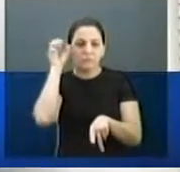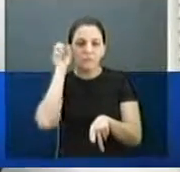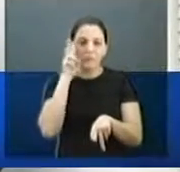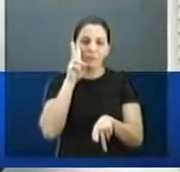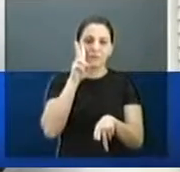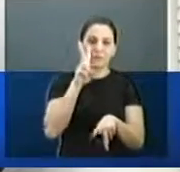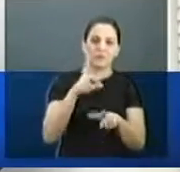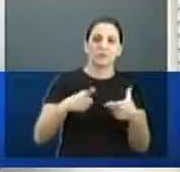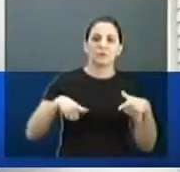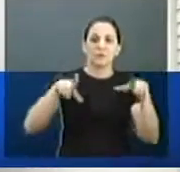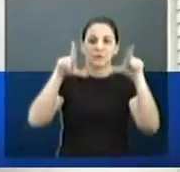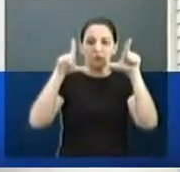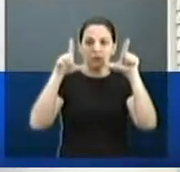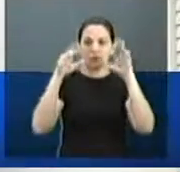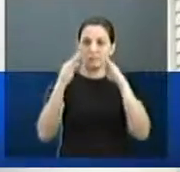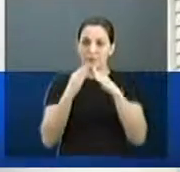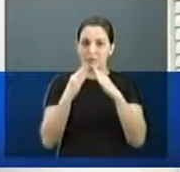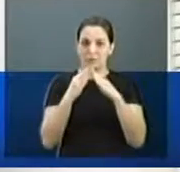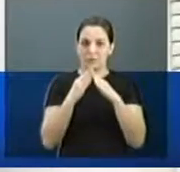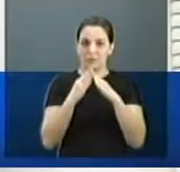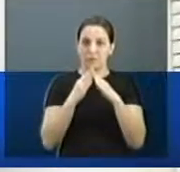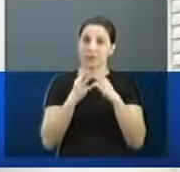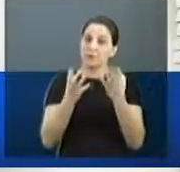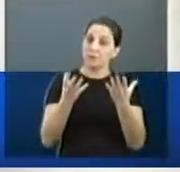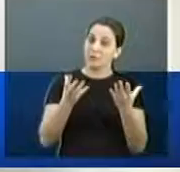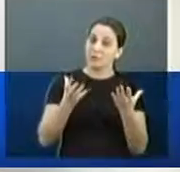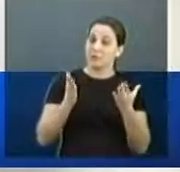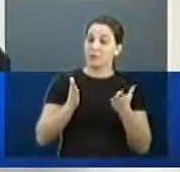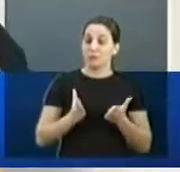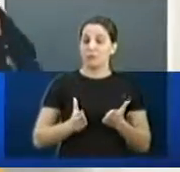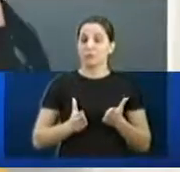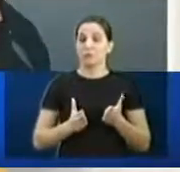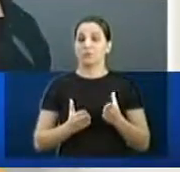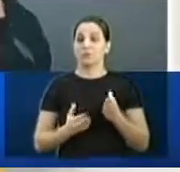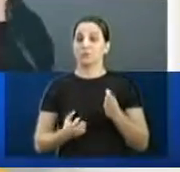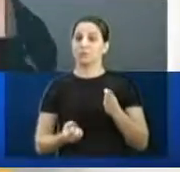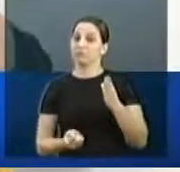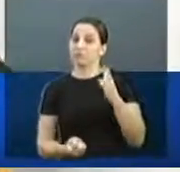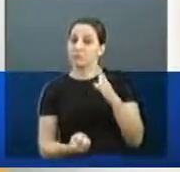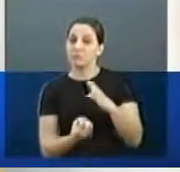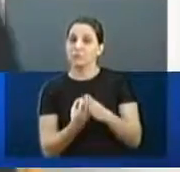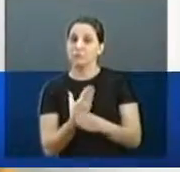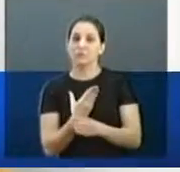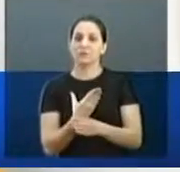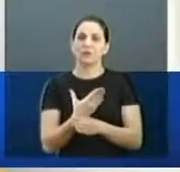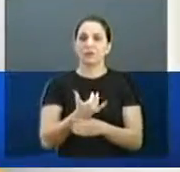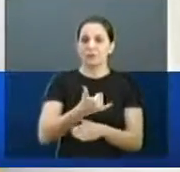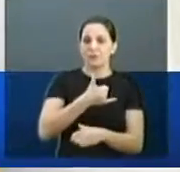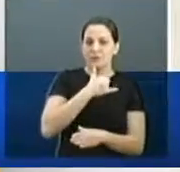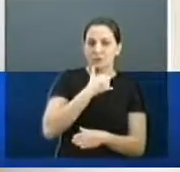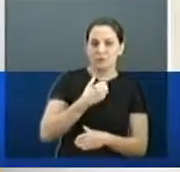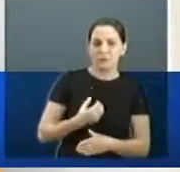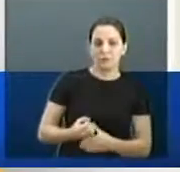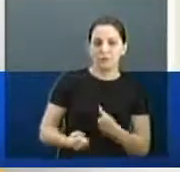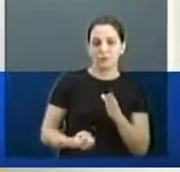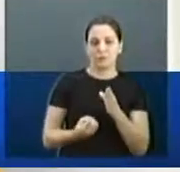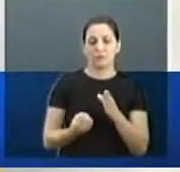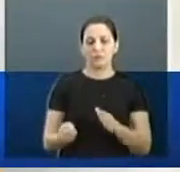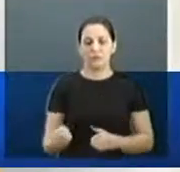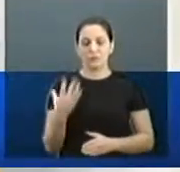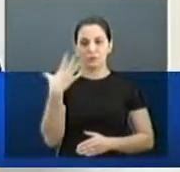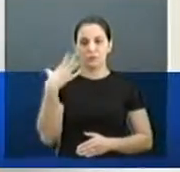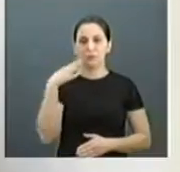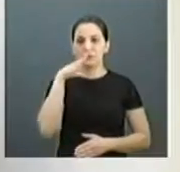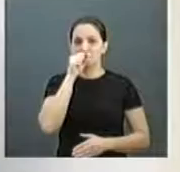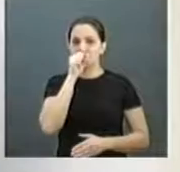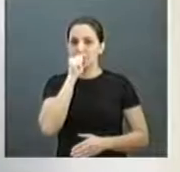casa. Eu quero repercutir aqui na sessão de hoje um fato bastante desagradável que aconteceu no último sábado, dentro